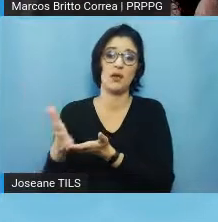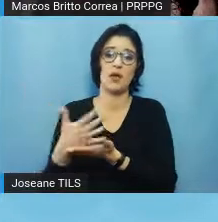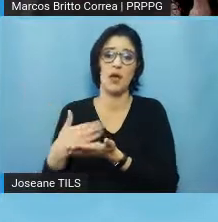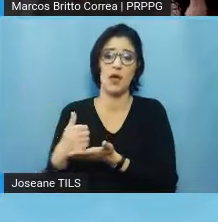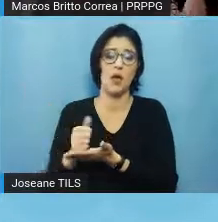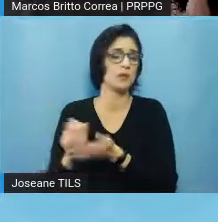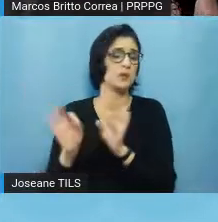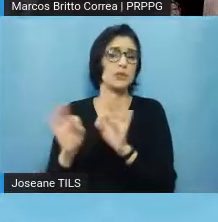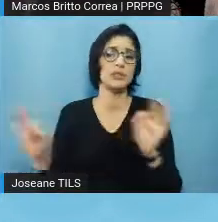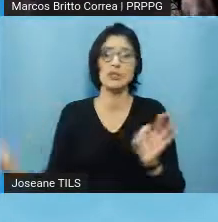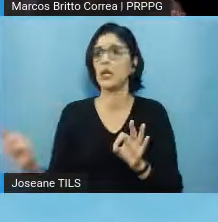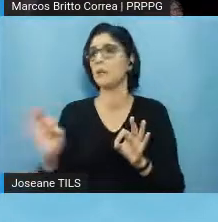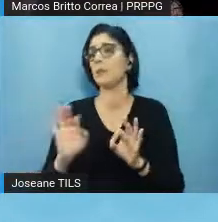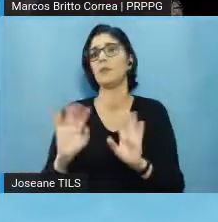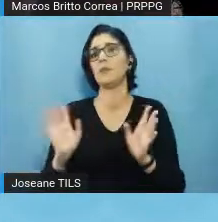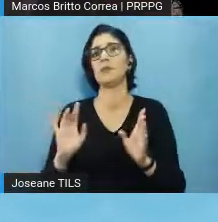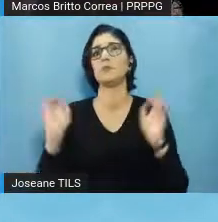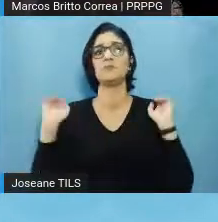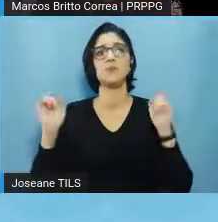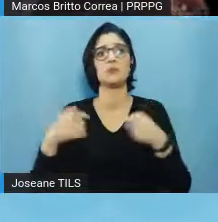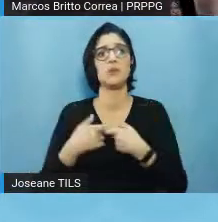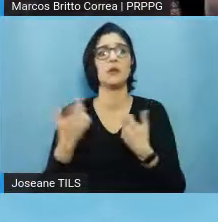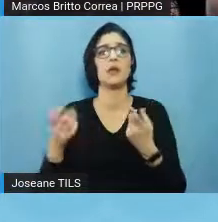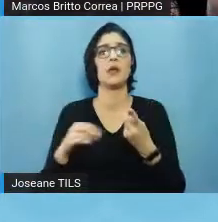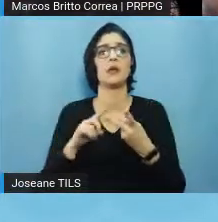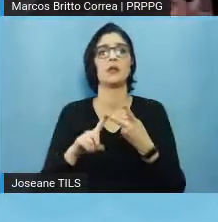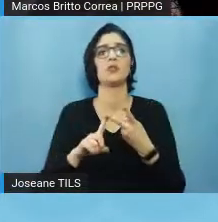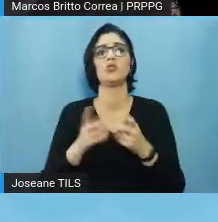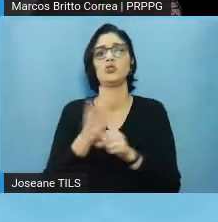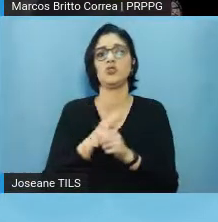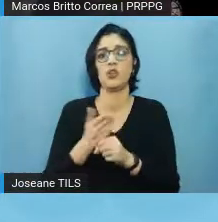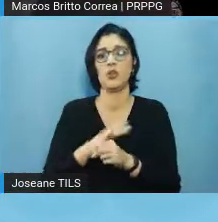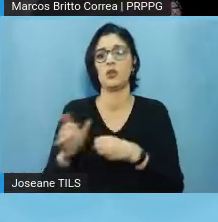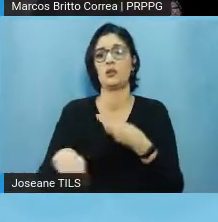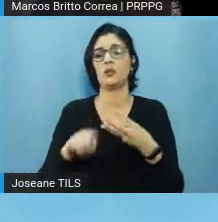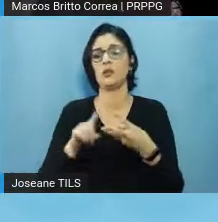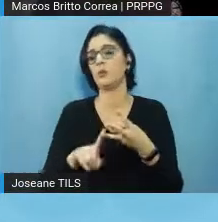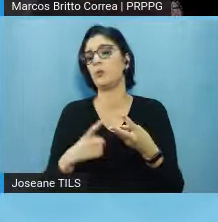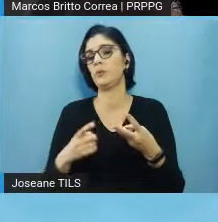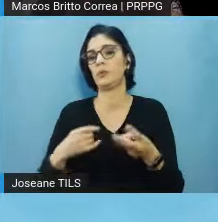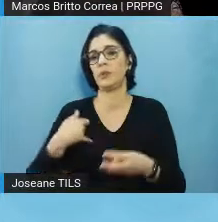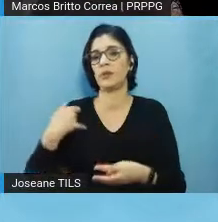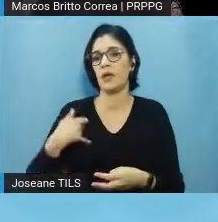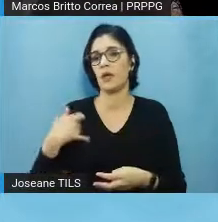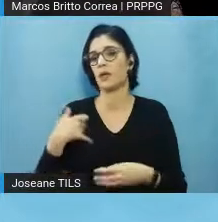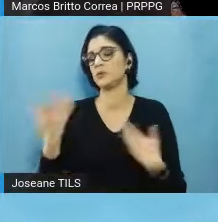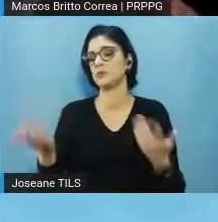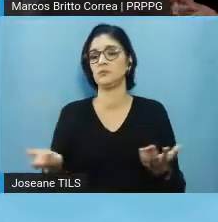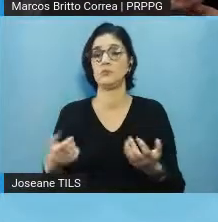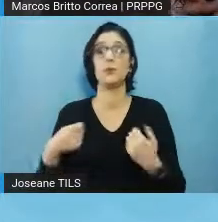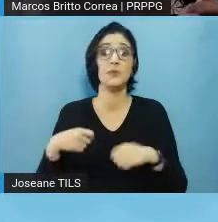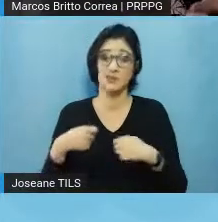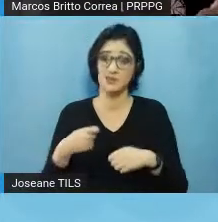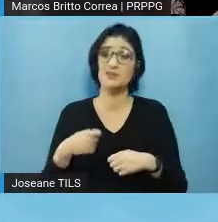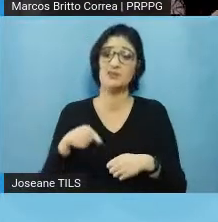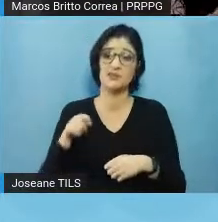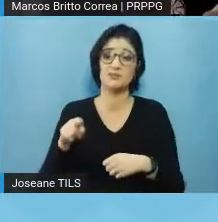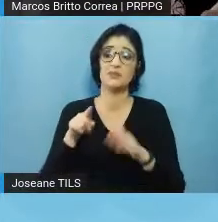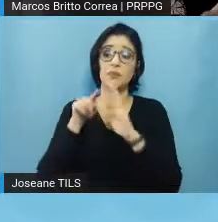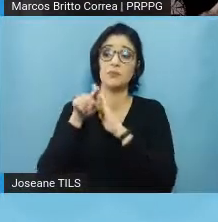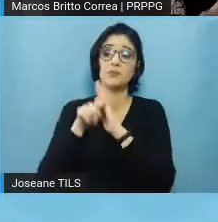sexo, idade, enfim, até dados mais específicos, eu vou precisar passar o meu protocolo de pesquisa para